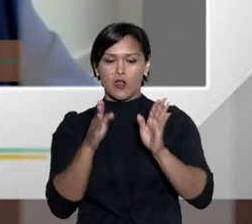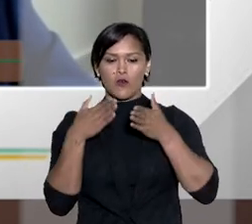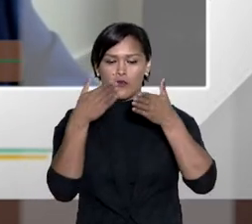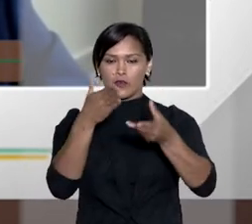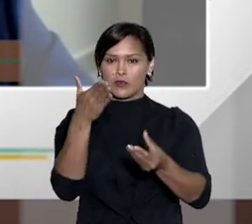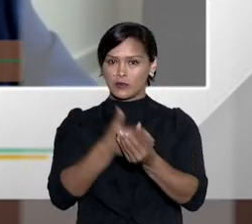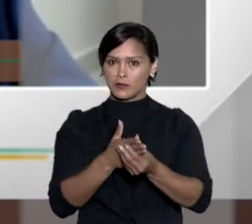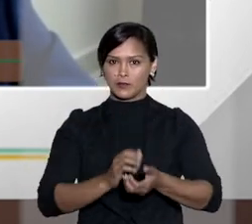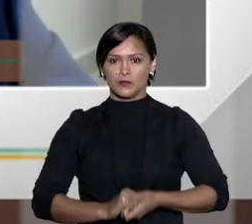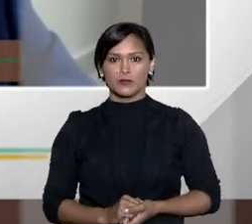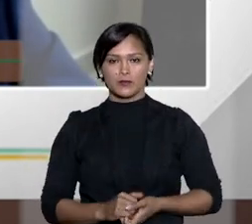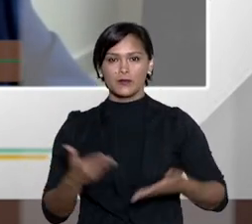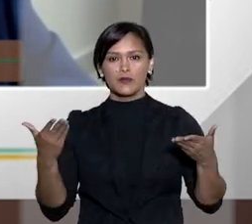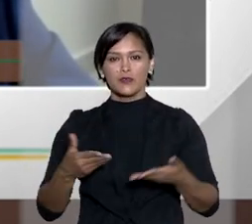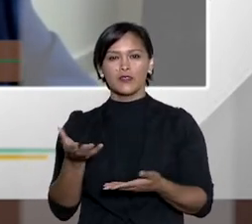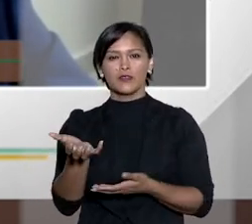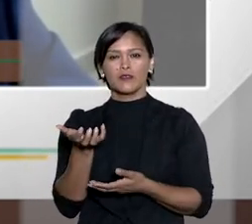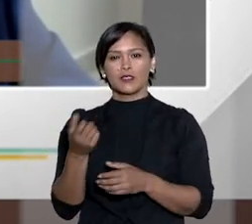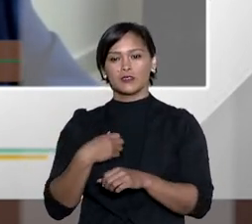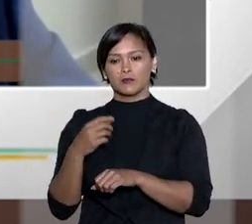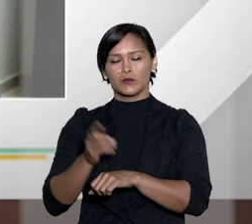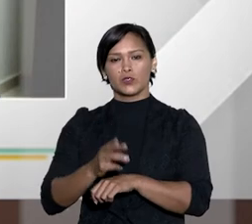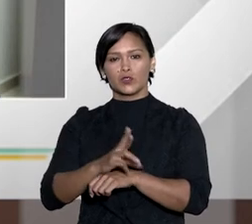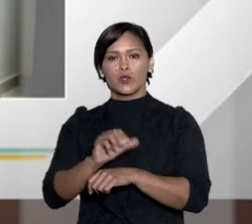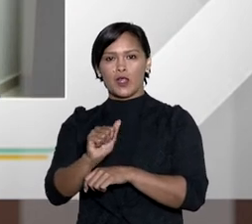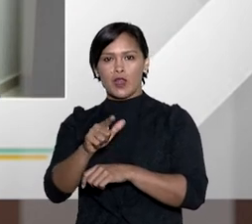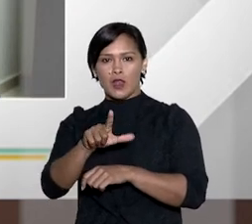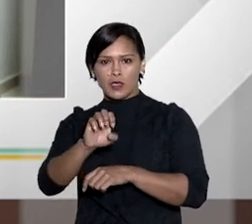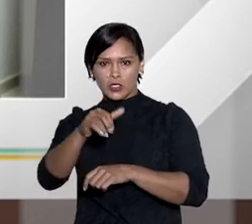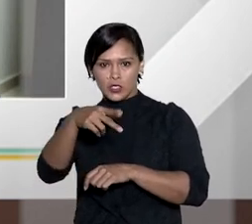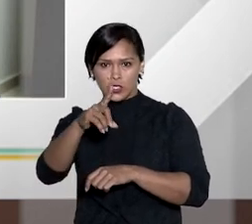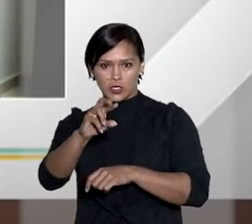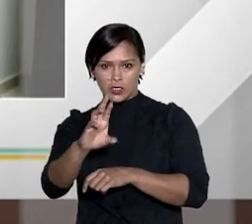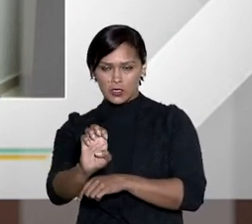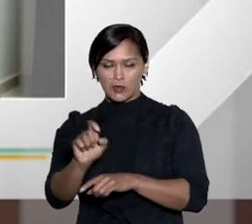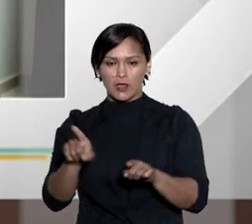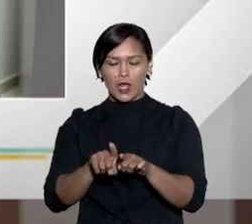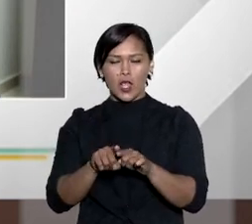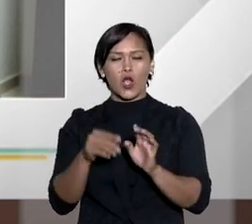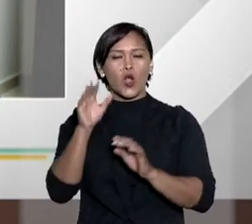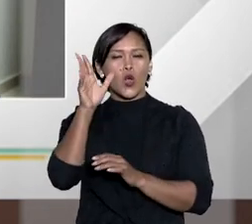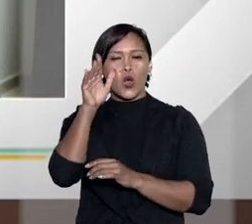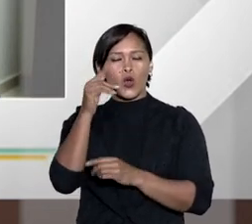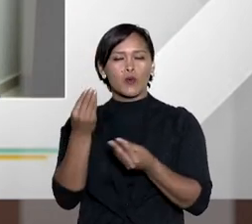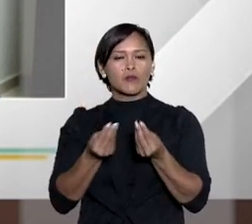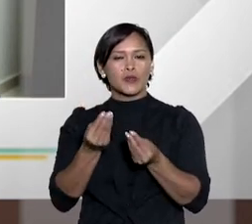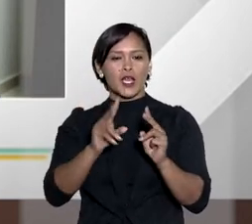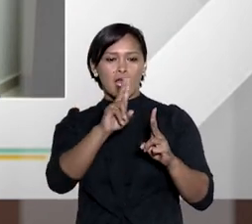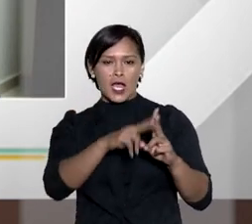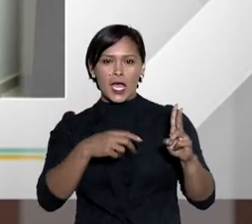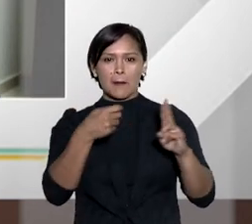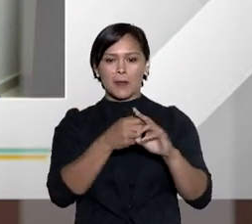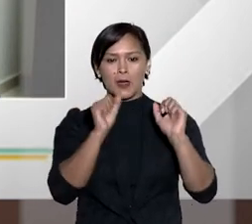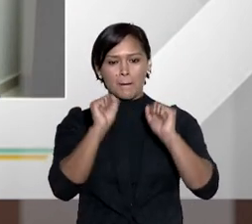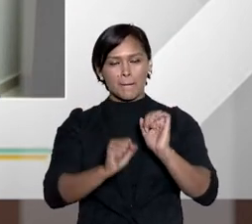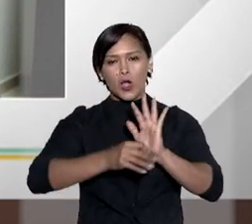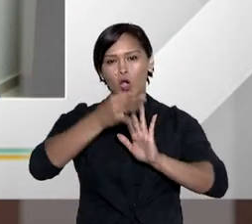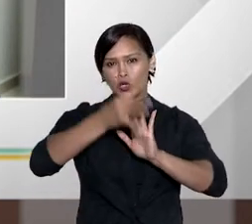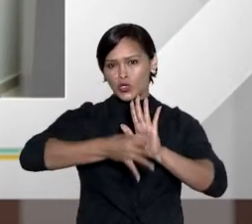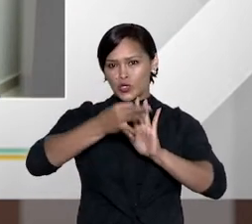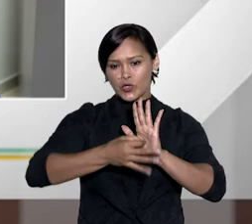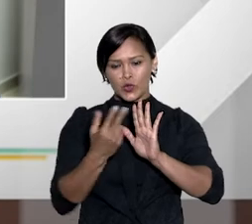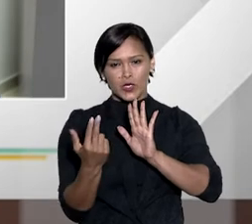resgate da conciliação como foco do processo agora eu quero saber do doutor Alexandre Schini eu tenho curiosidade doutor Alexandre